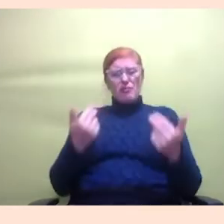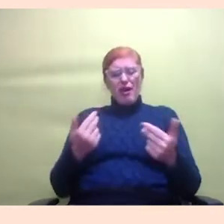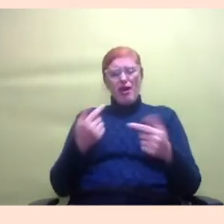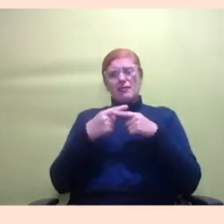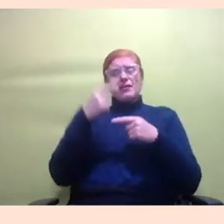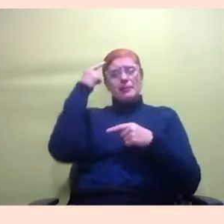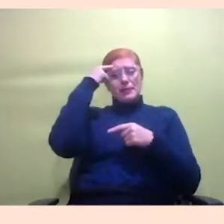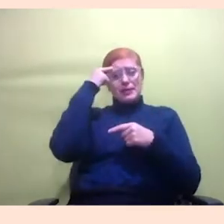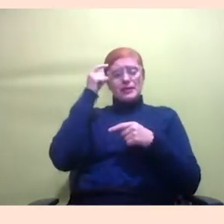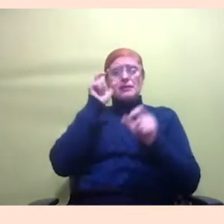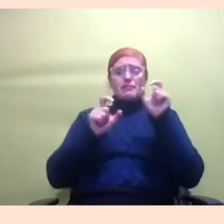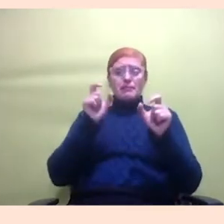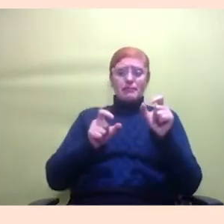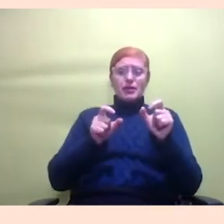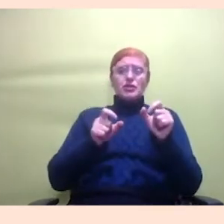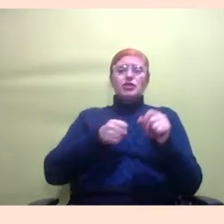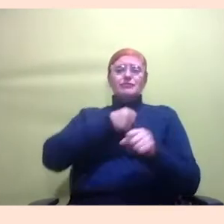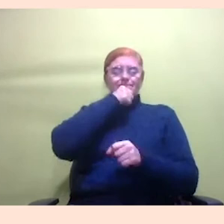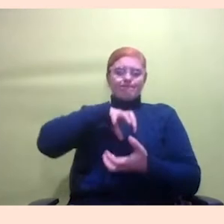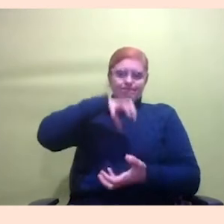mais velhas que ainda não conseguem